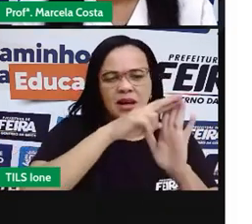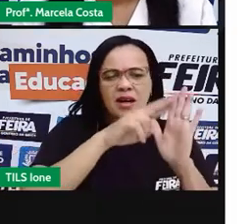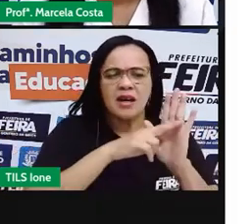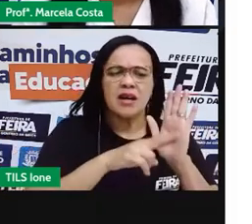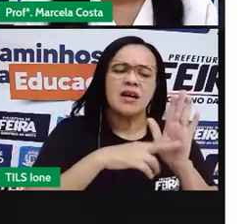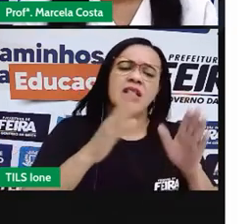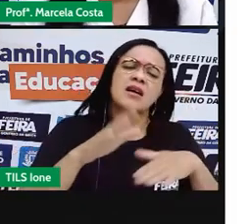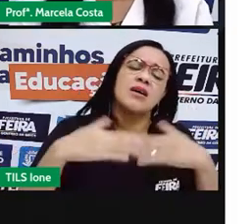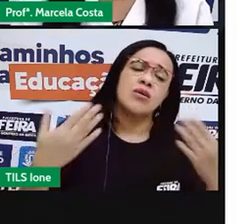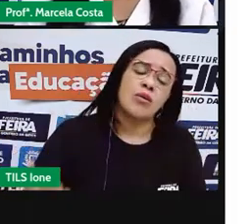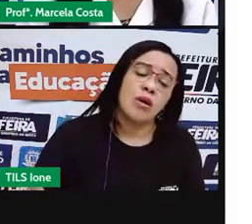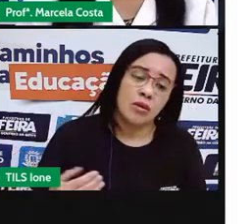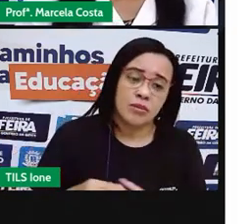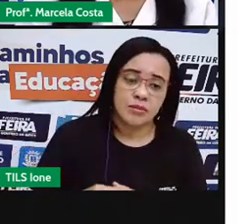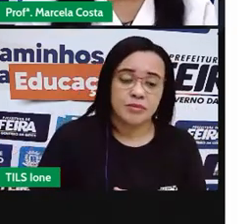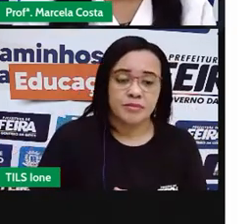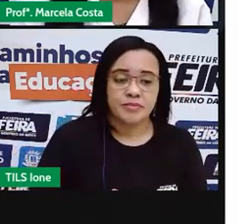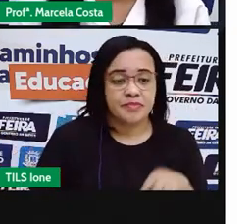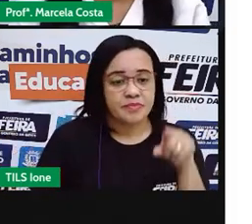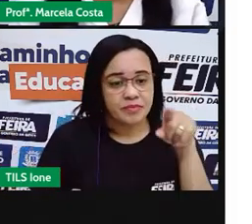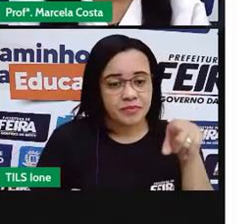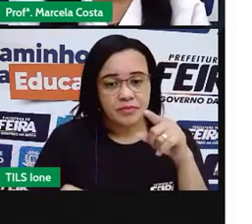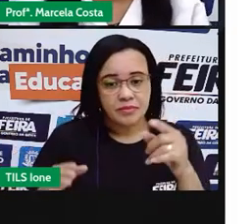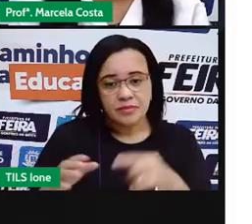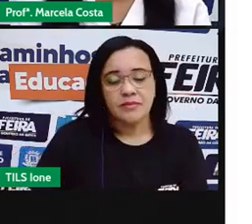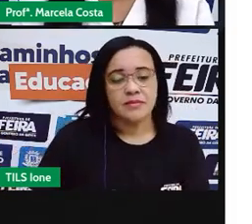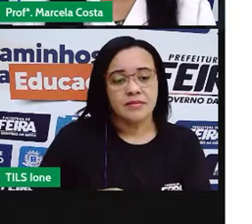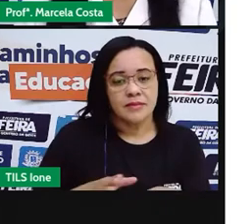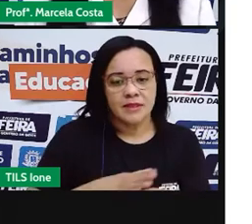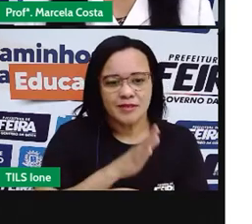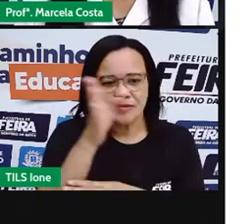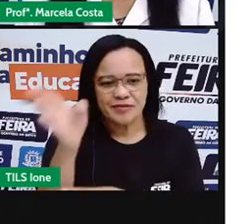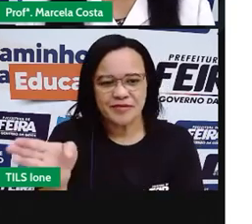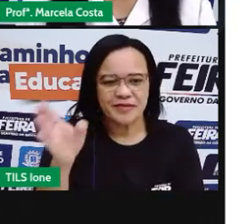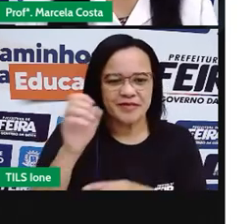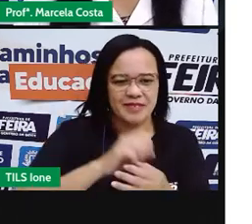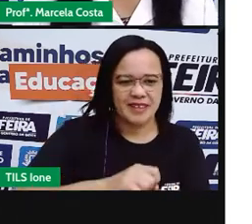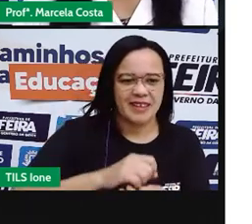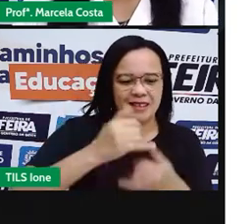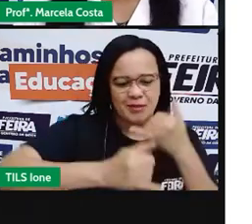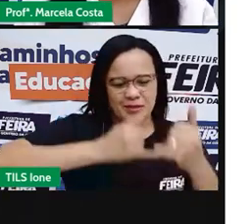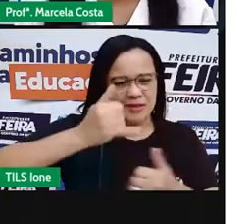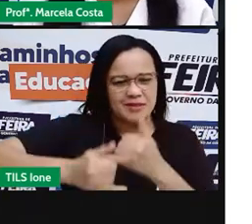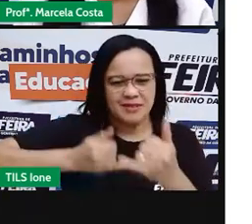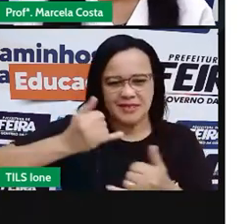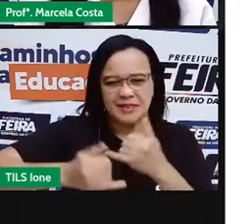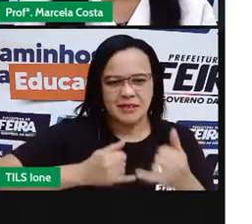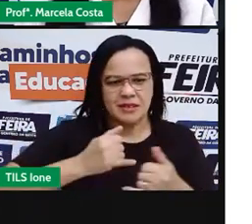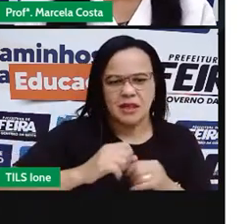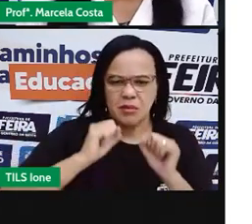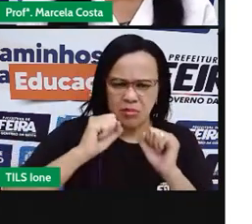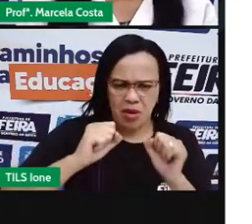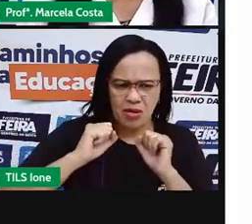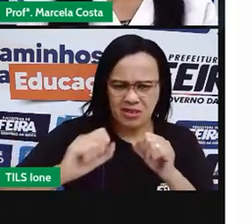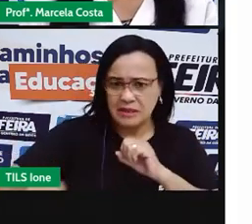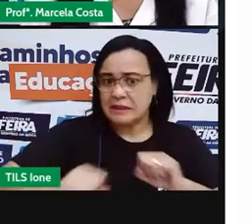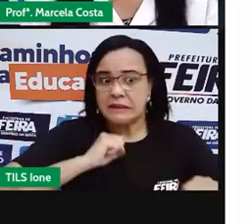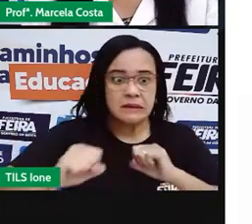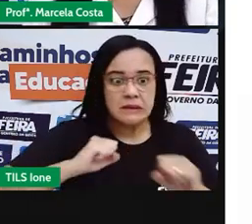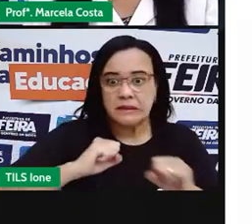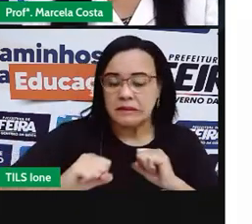Você, querida, você vai ser parte do responsável, familiar, você pode chegar lá e sair correndo ou não.